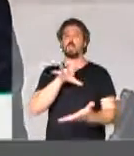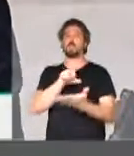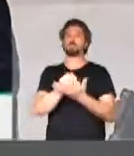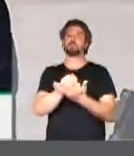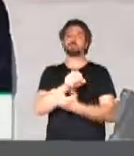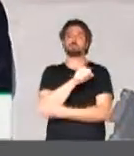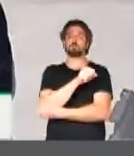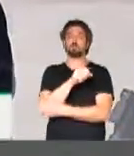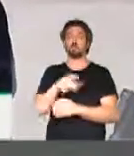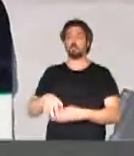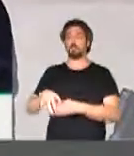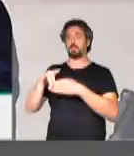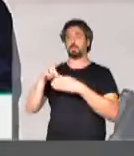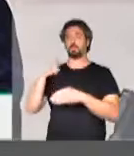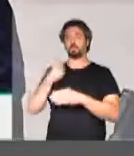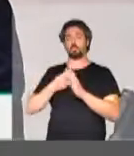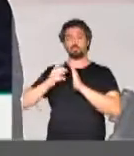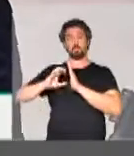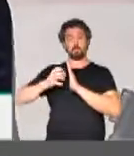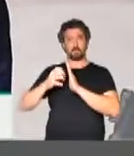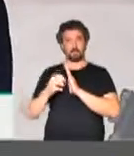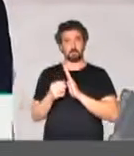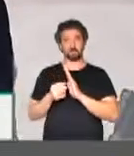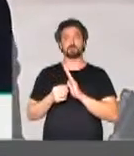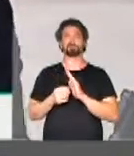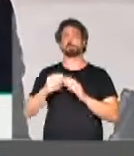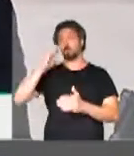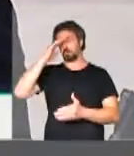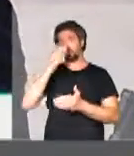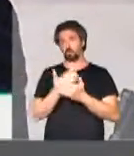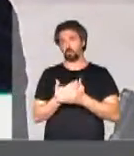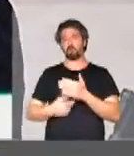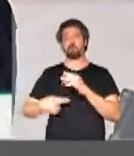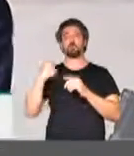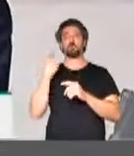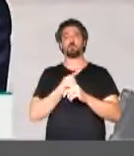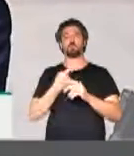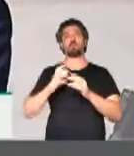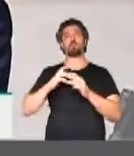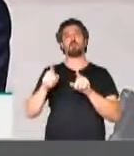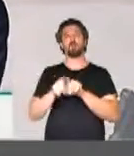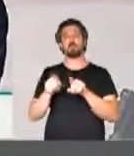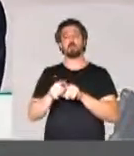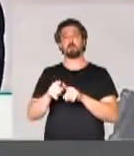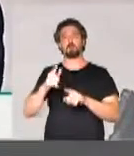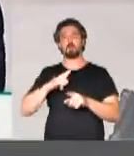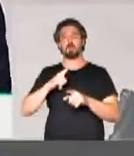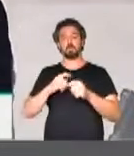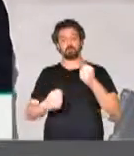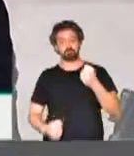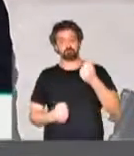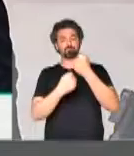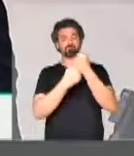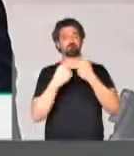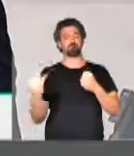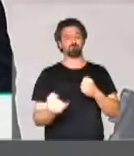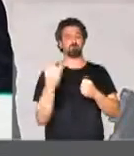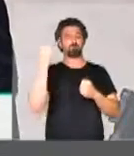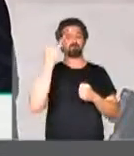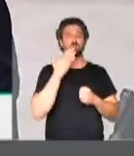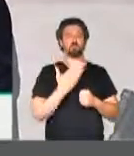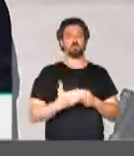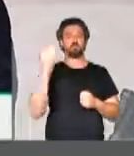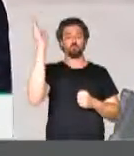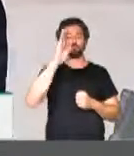registro da liderança do nosso partido, da grande confiança que a nossa bancada vai dar uma contribuição importante